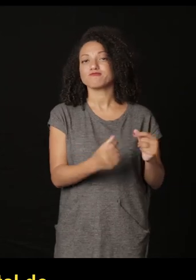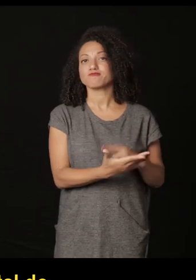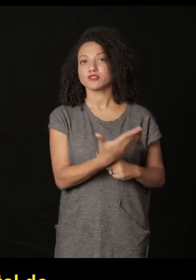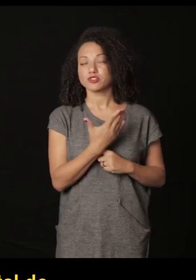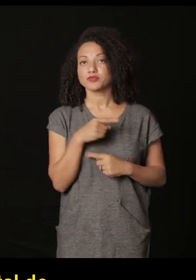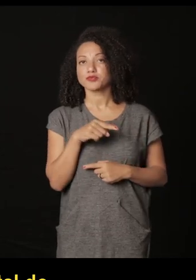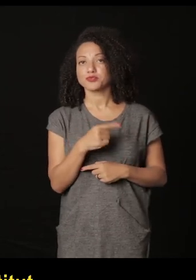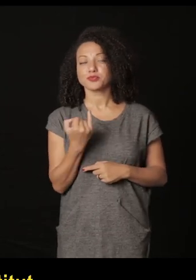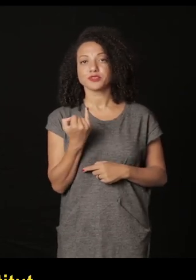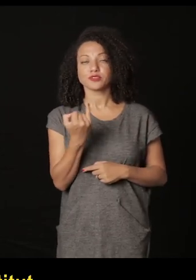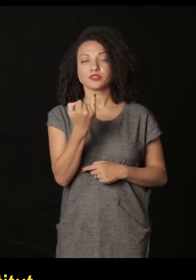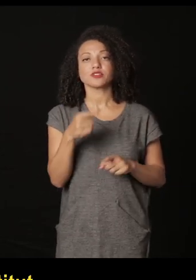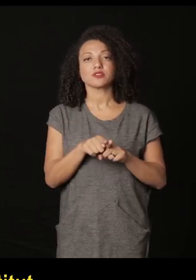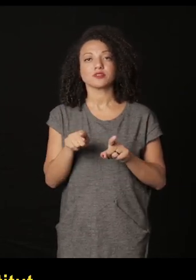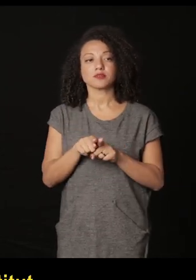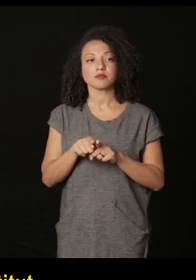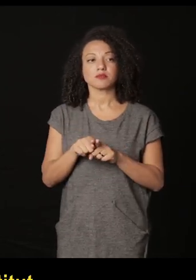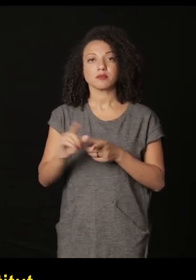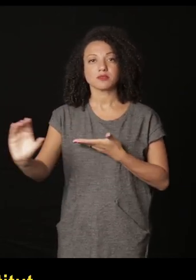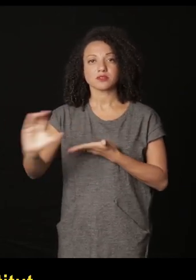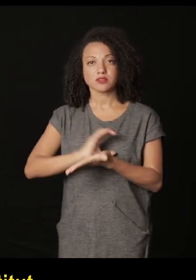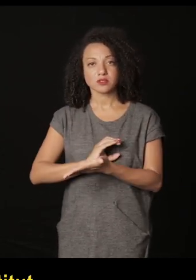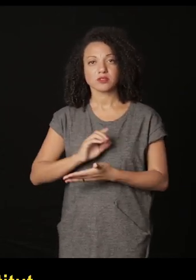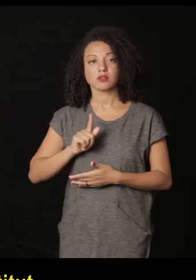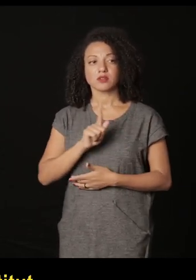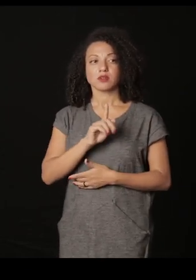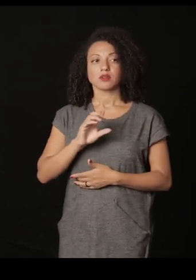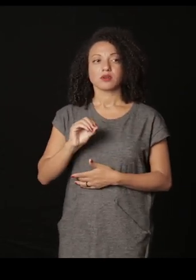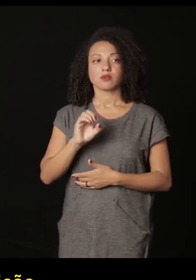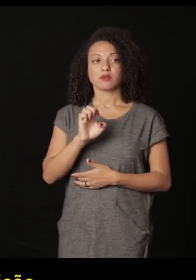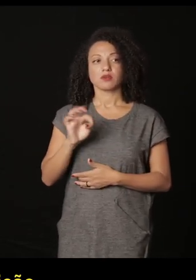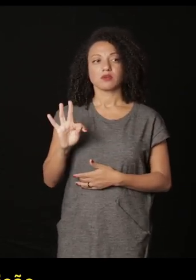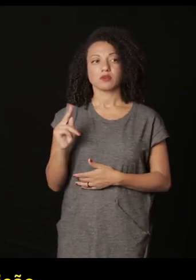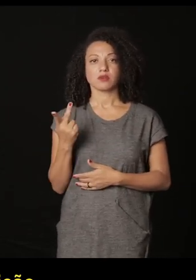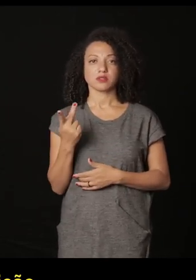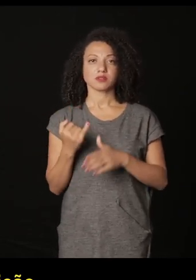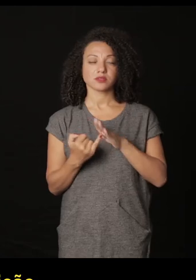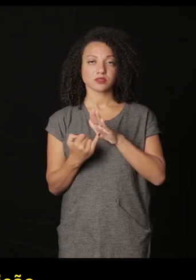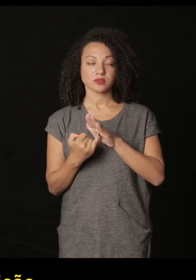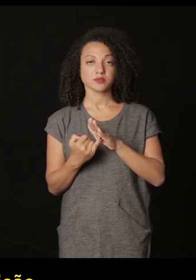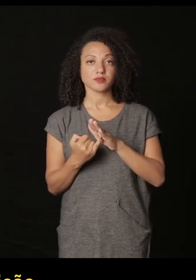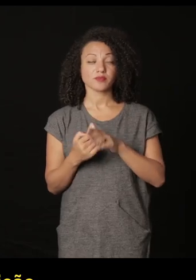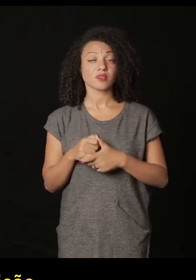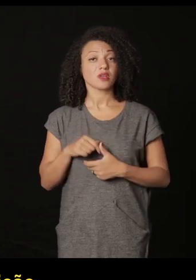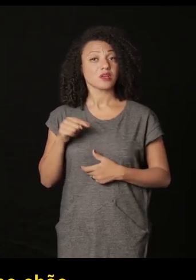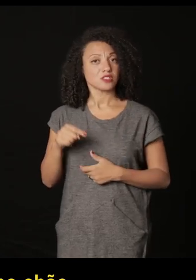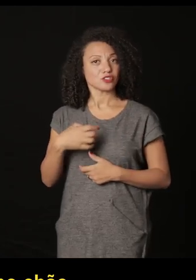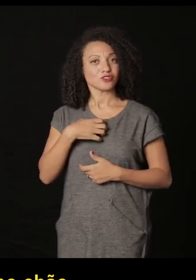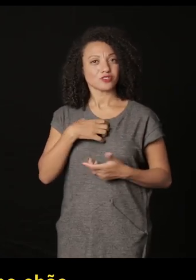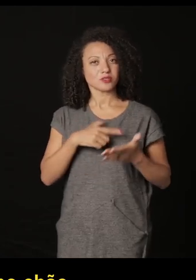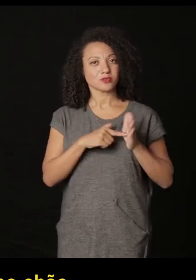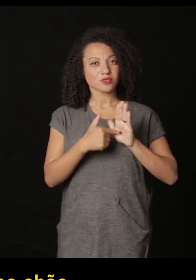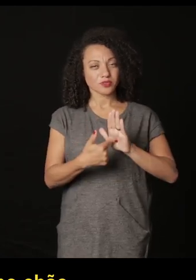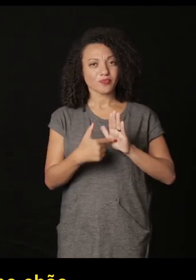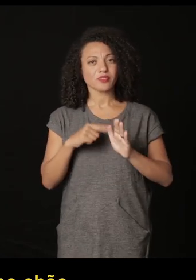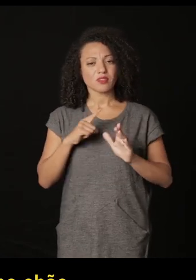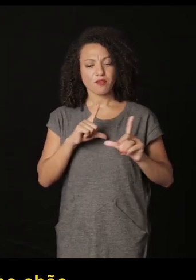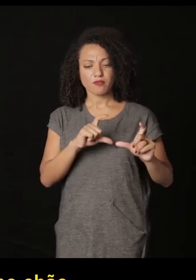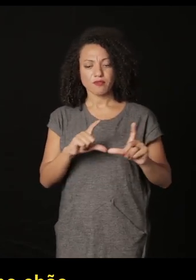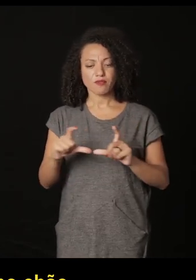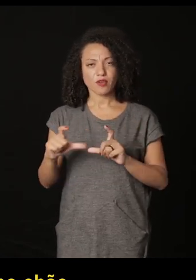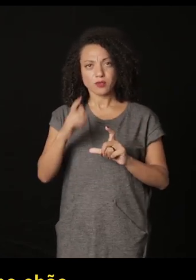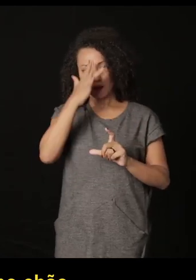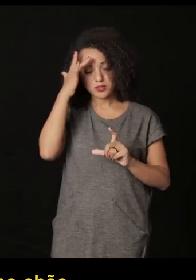o patrocínio do Goetheinstud esse era o formato da exposição com as fotografias dos